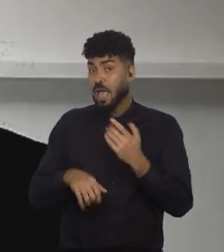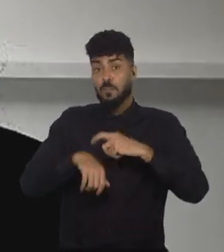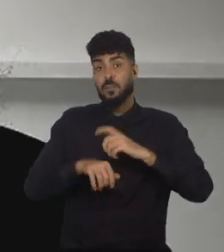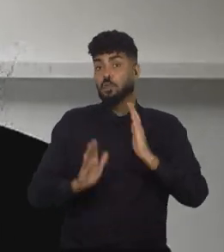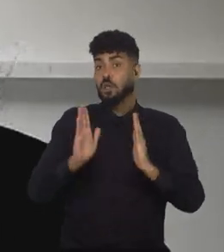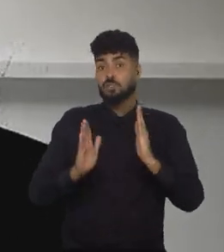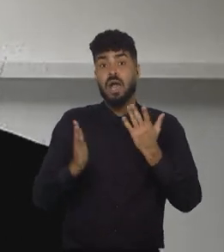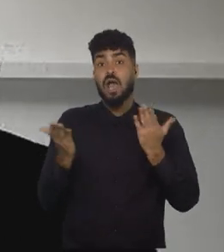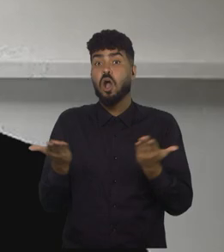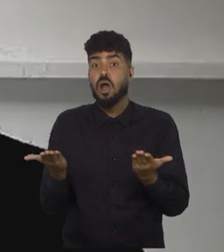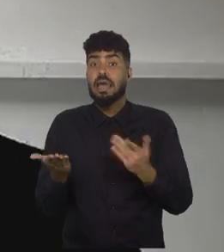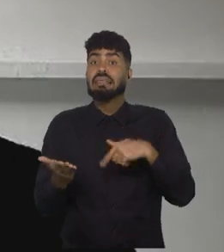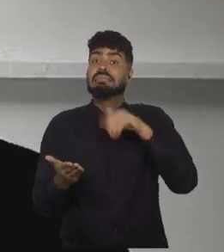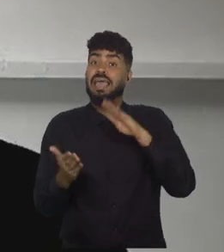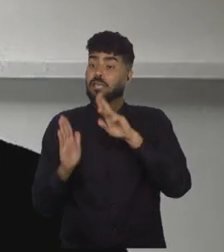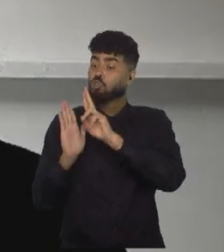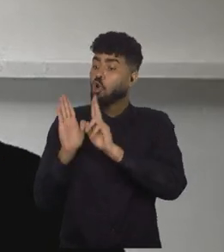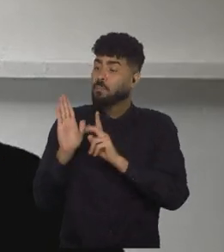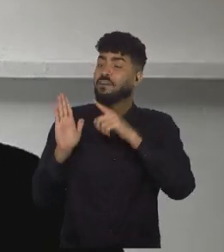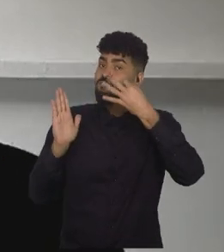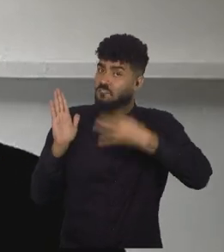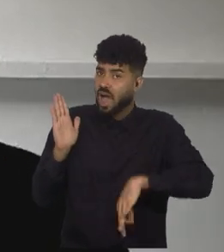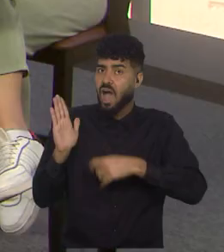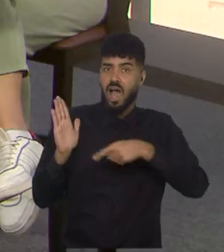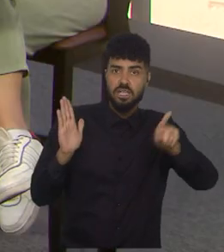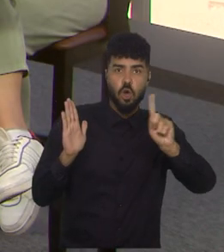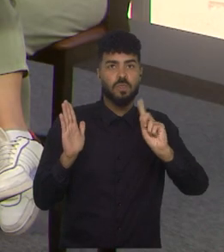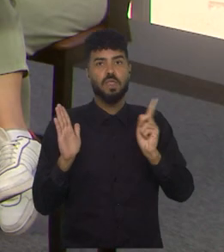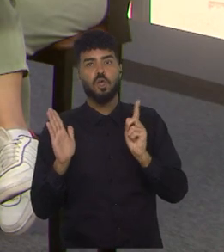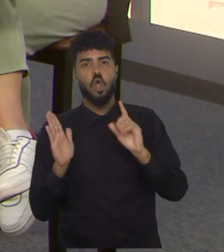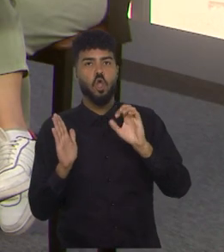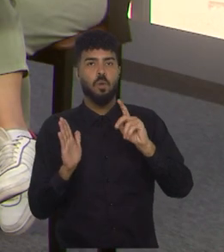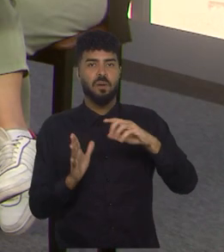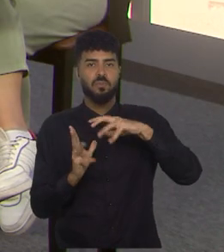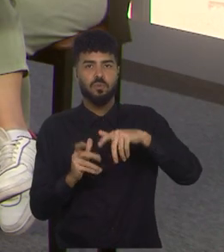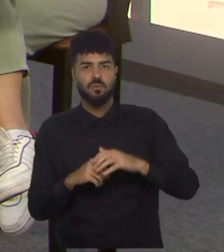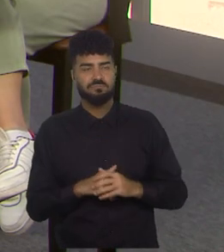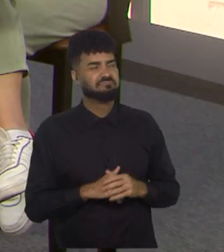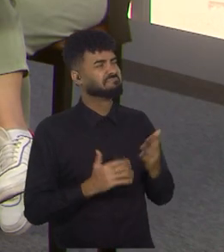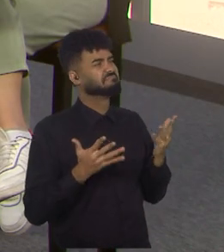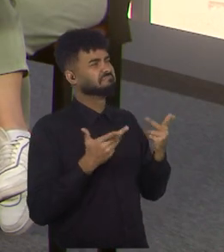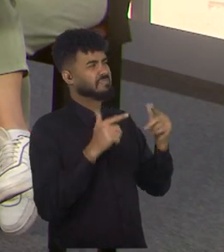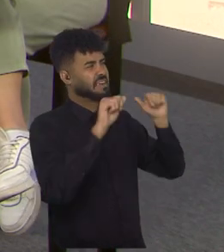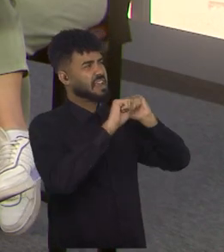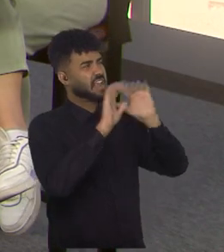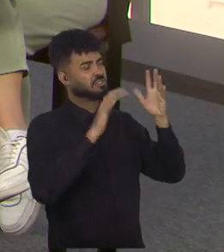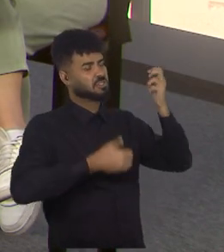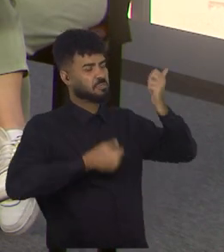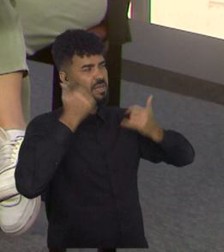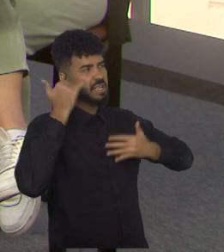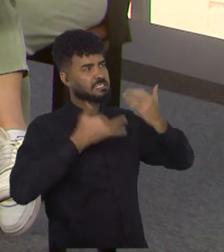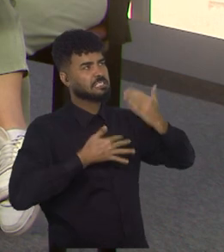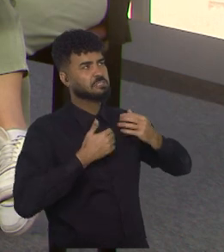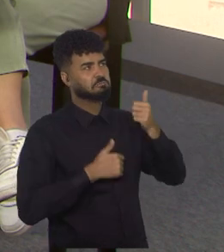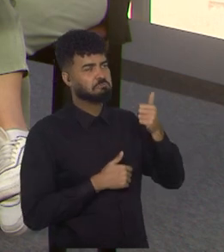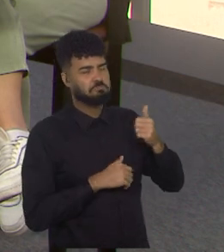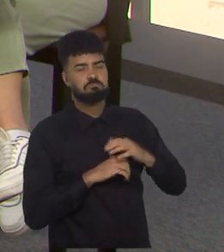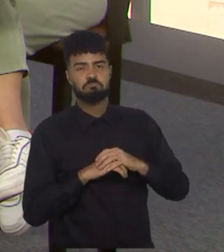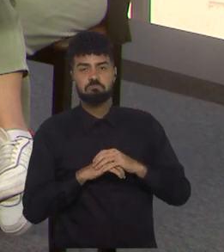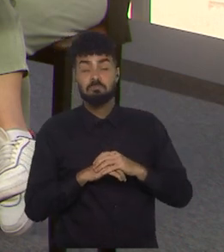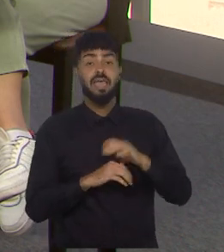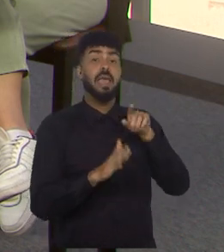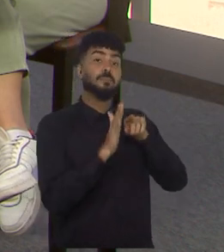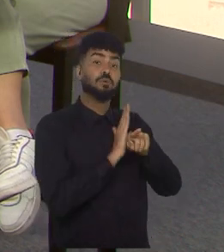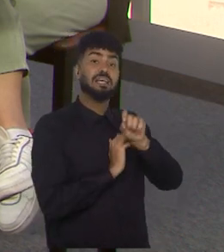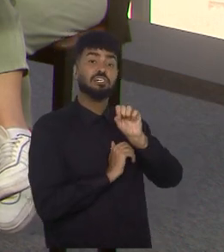impasse, em relação a quem vai ou não para a Copa do Mundo. Beleza, grande explicação, valeu, Thaís. Agora, Sharon, você acha